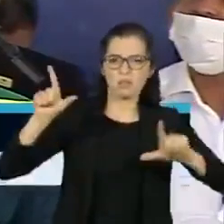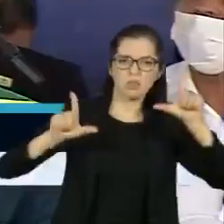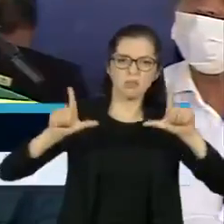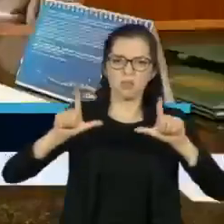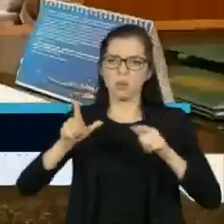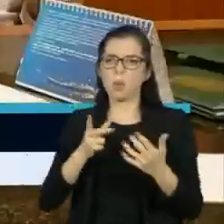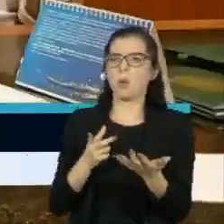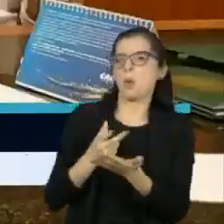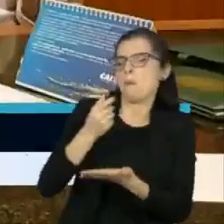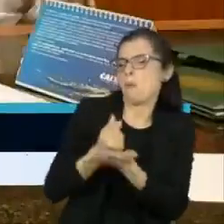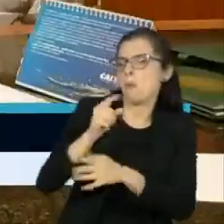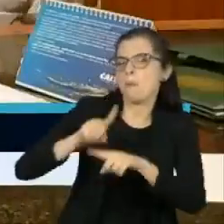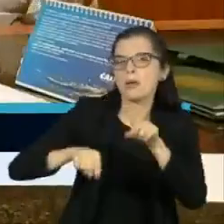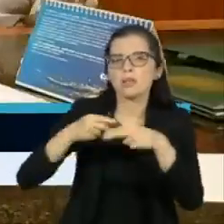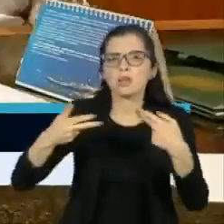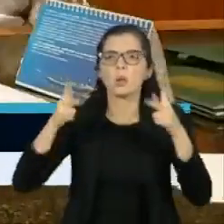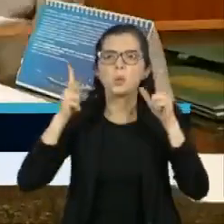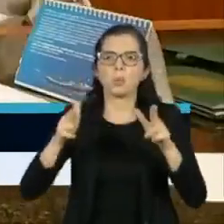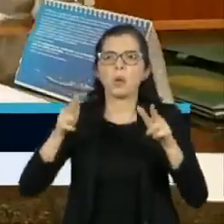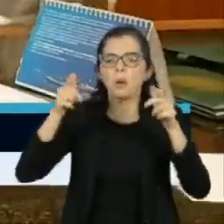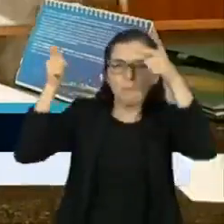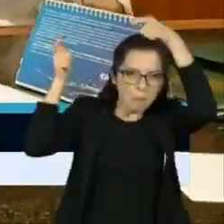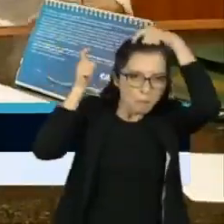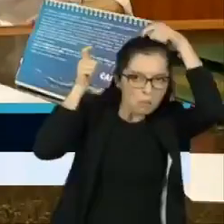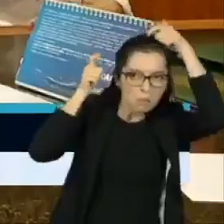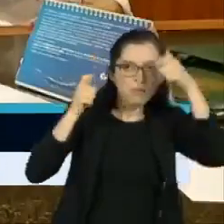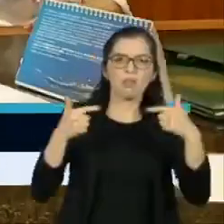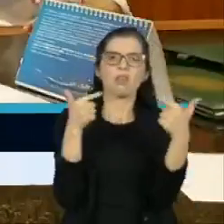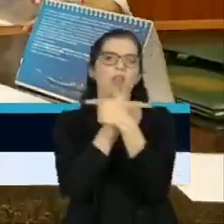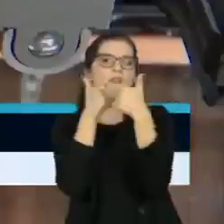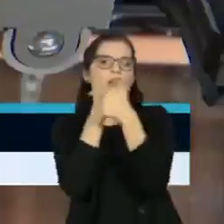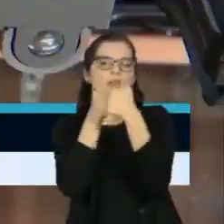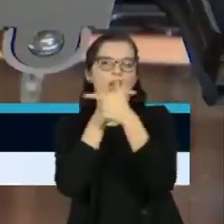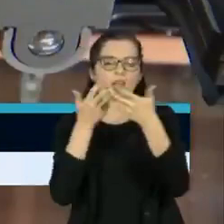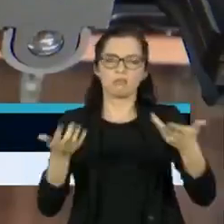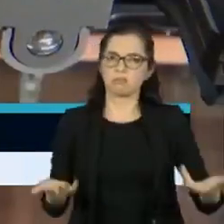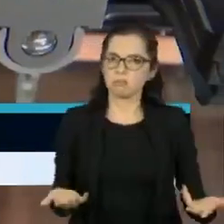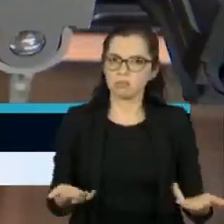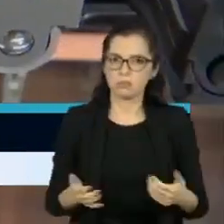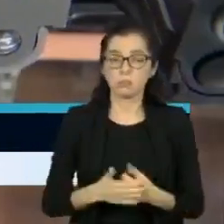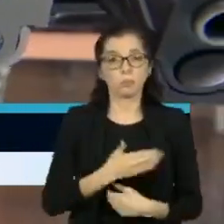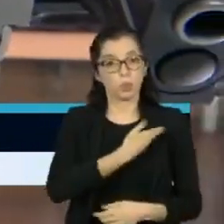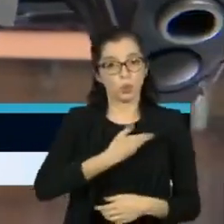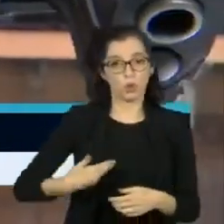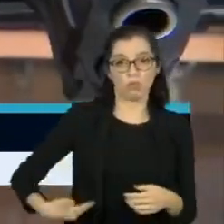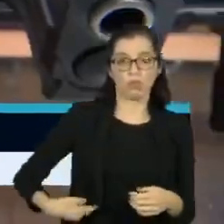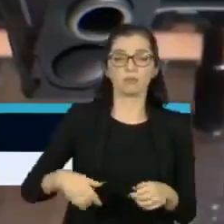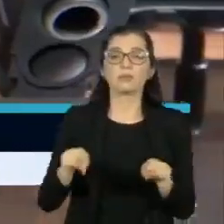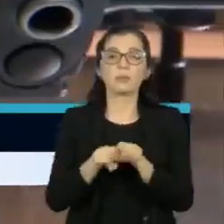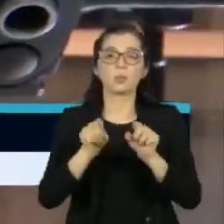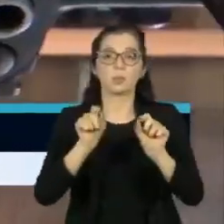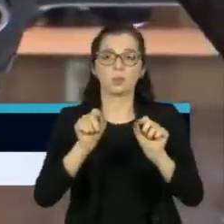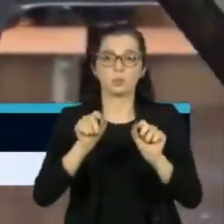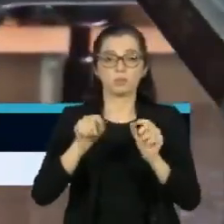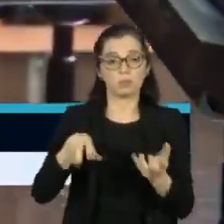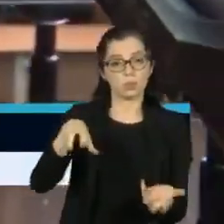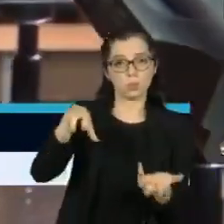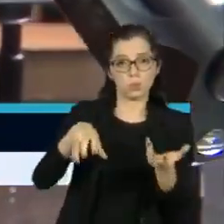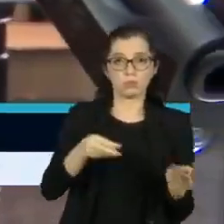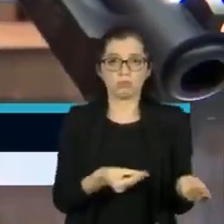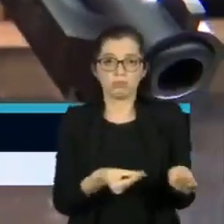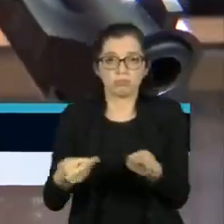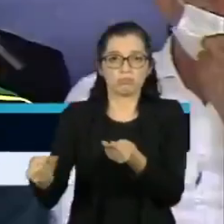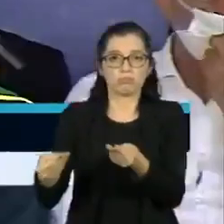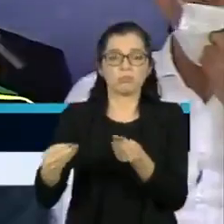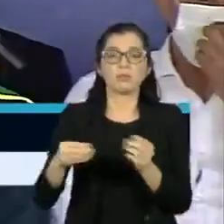produtos, como o leite condensado. E após elogiar o próprio governo, anunciou que vai enviar ao Congresso Nacional decretos